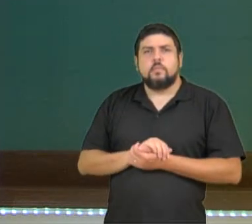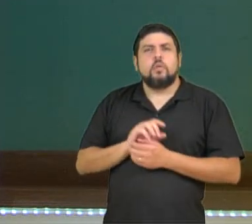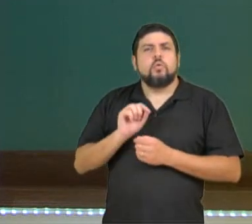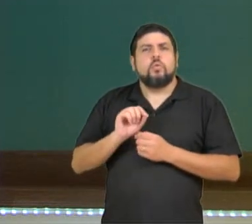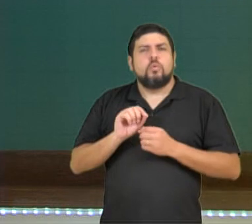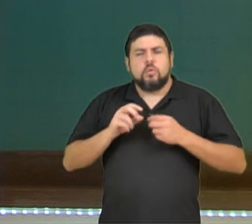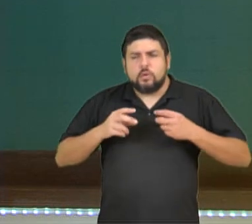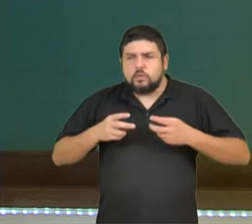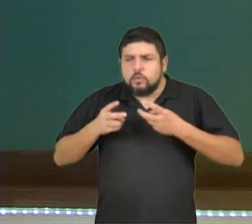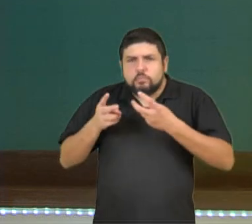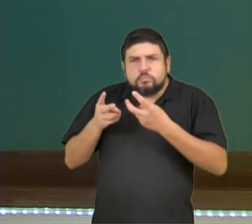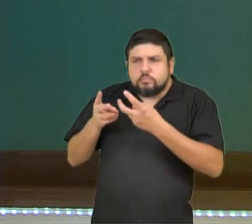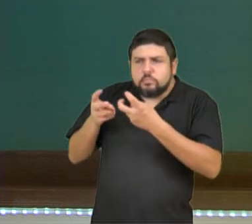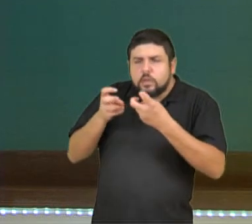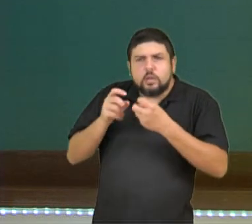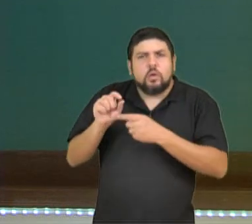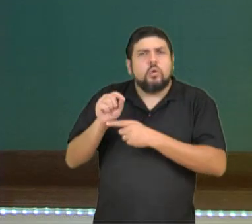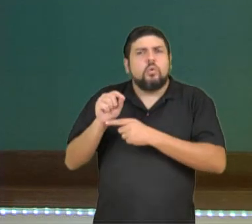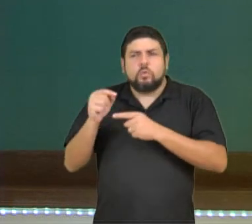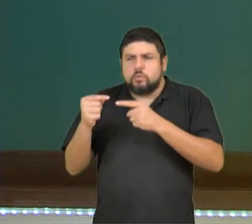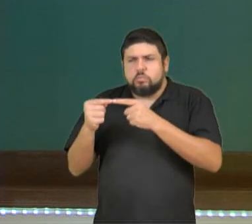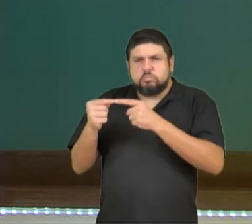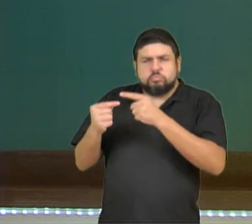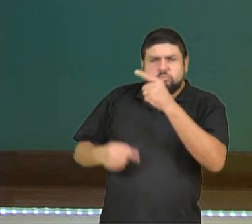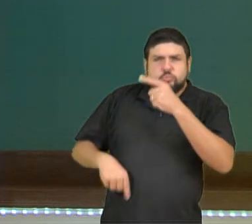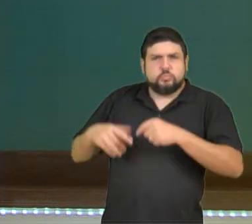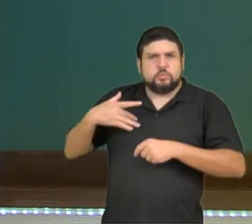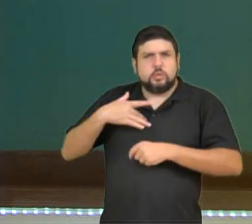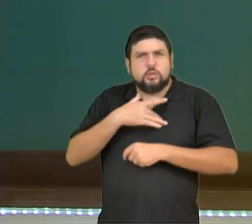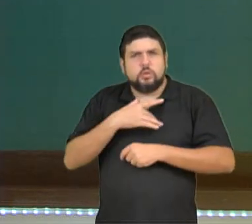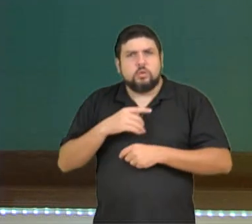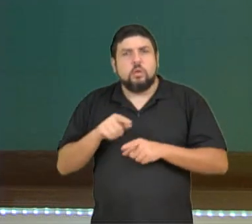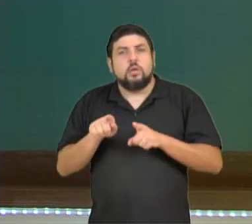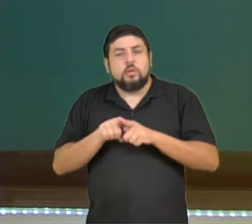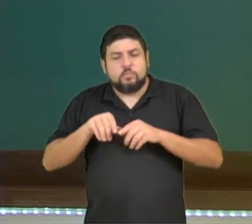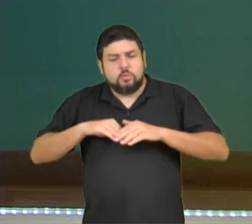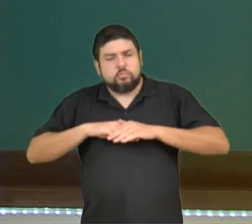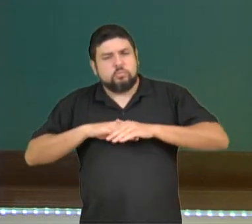do corpo, produzir ou armazenar glóbulos brancos.